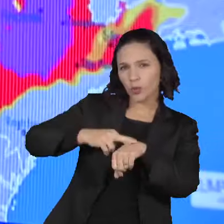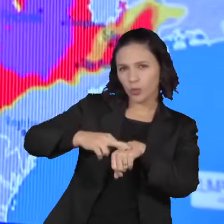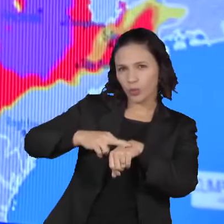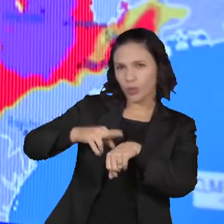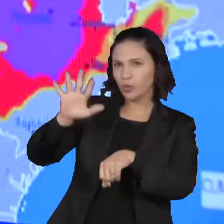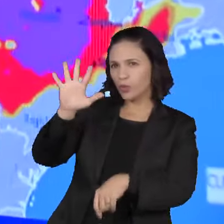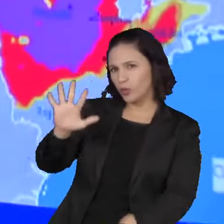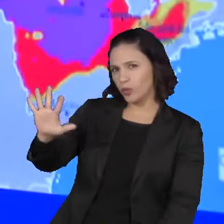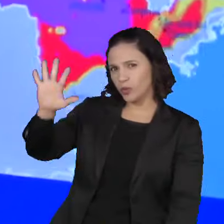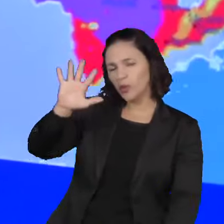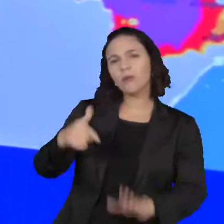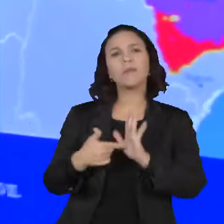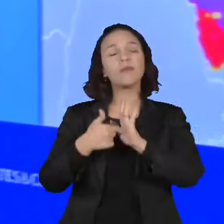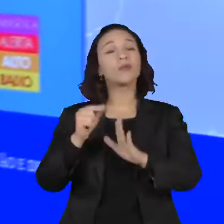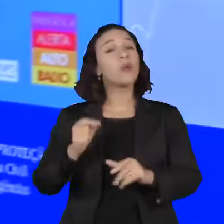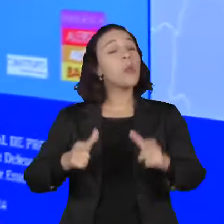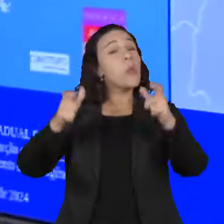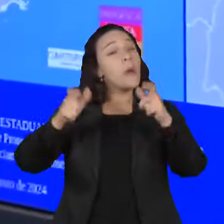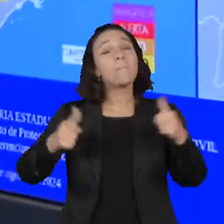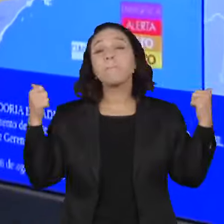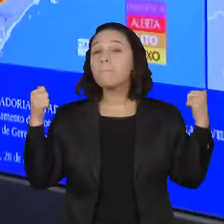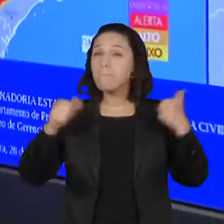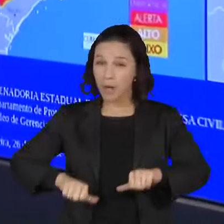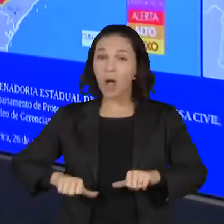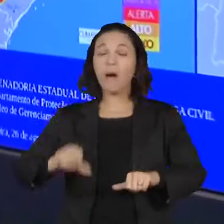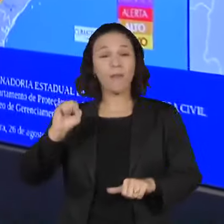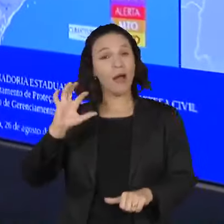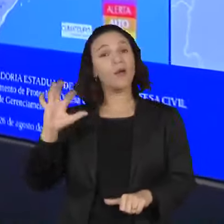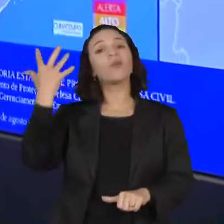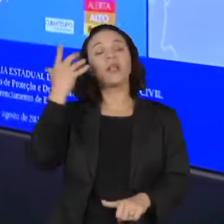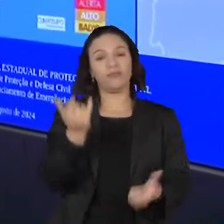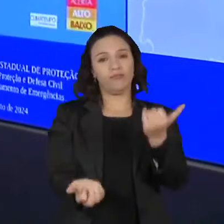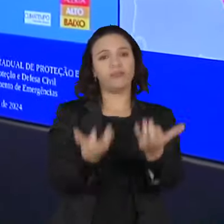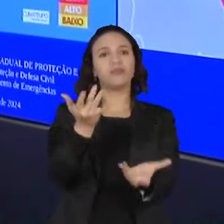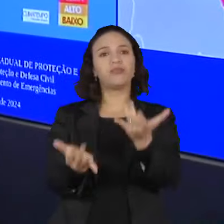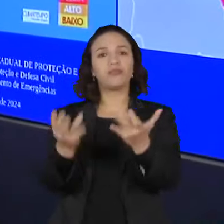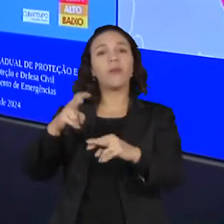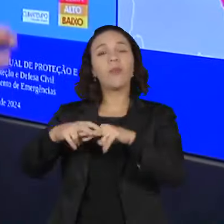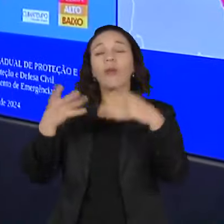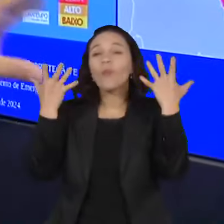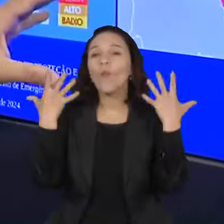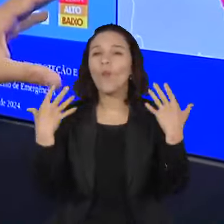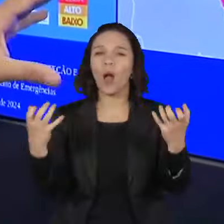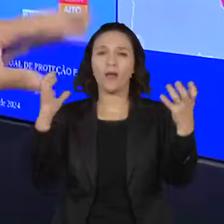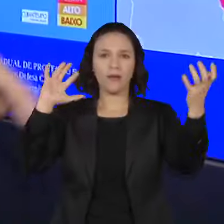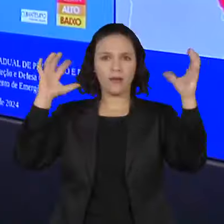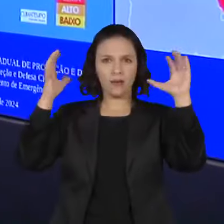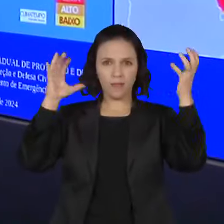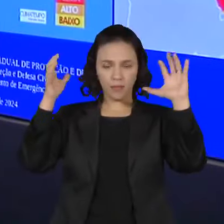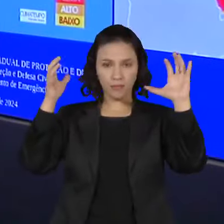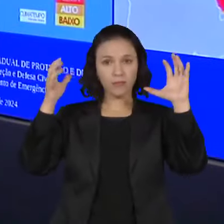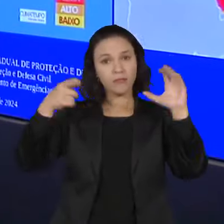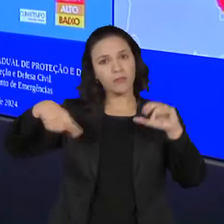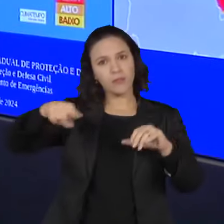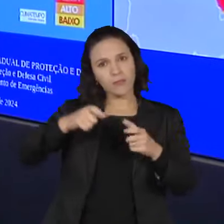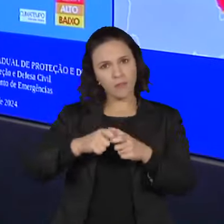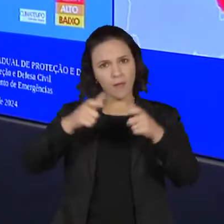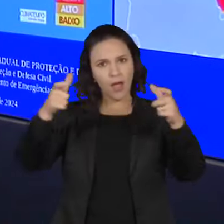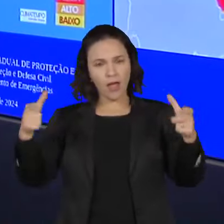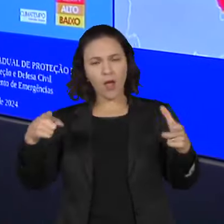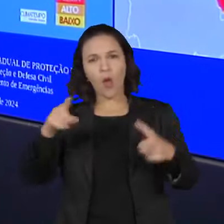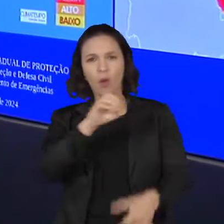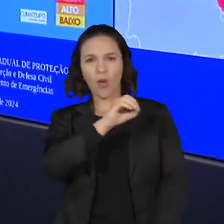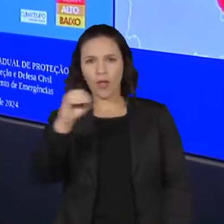Defesa Civil indicam os locais onde há maior possibilidade de incêndio devido ao clima seco. Boa parte do estado, principalmente na região